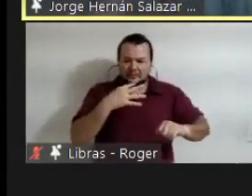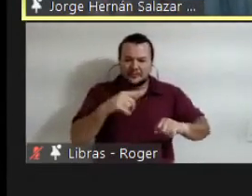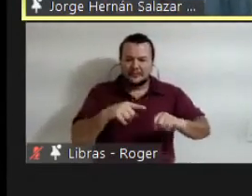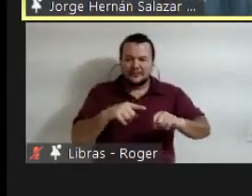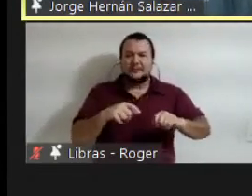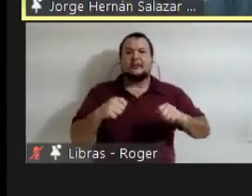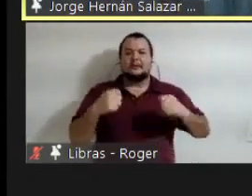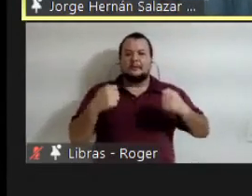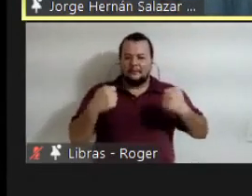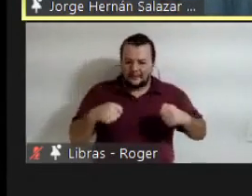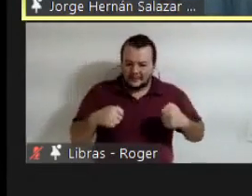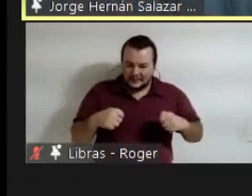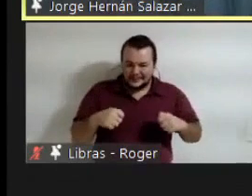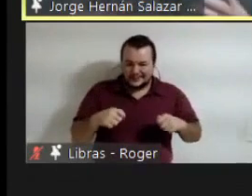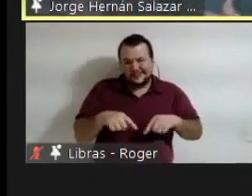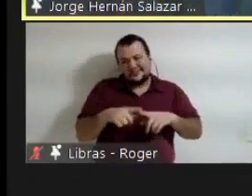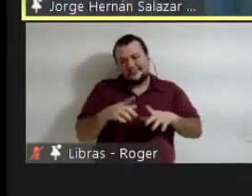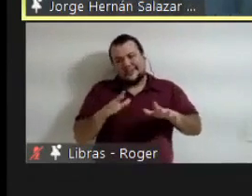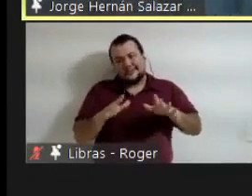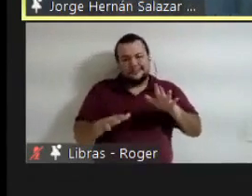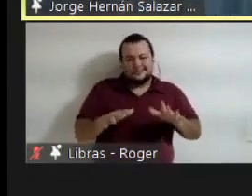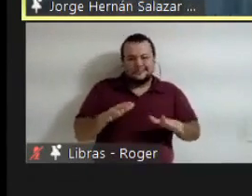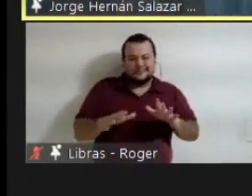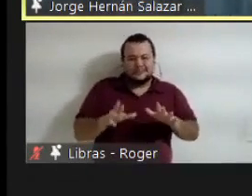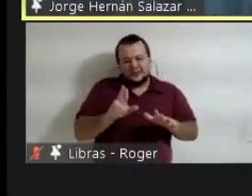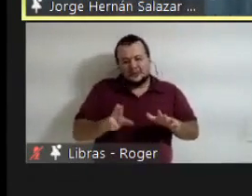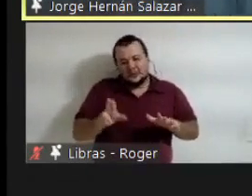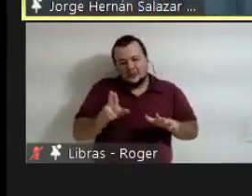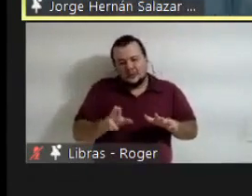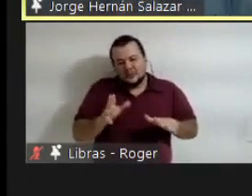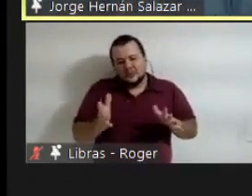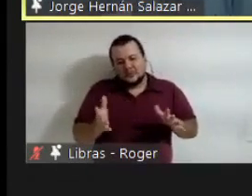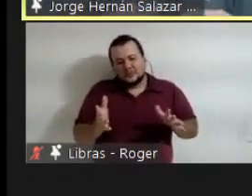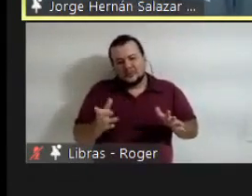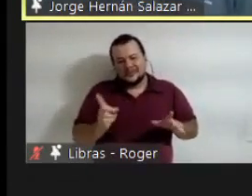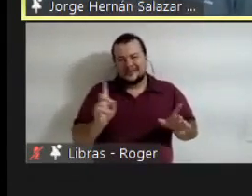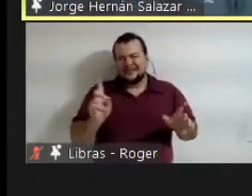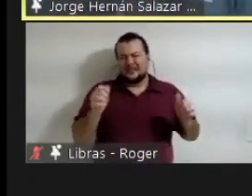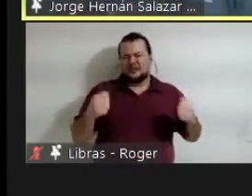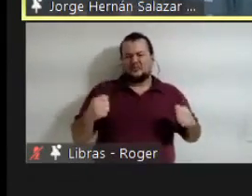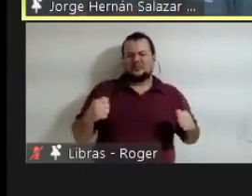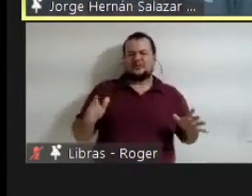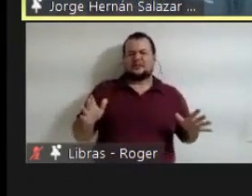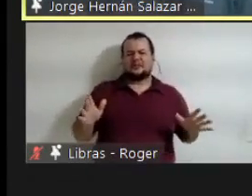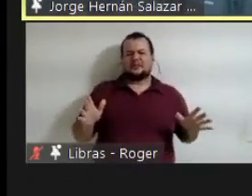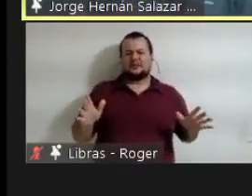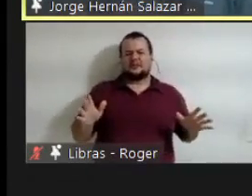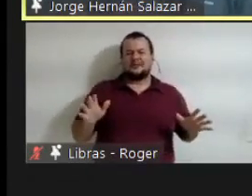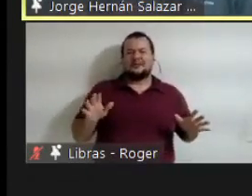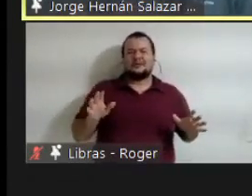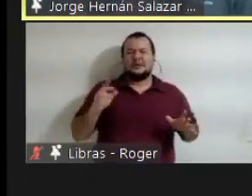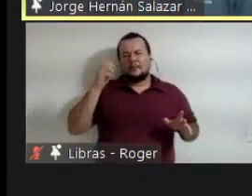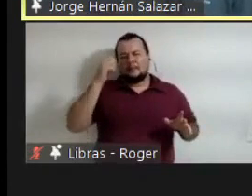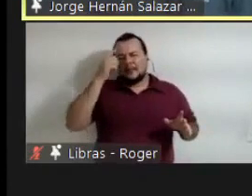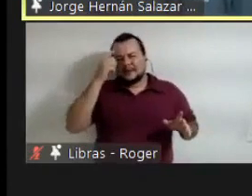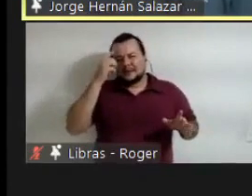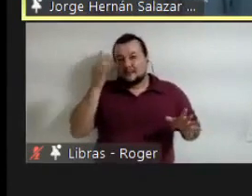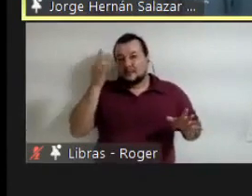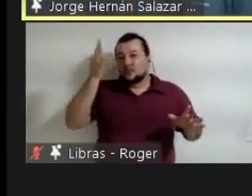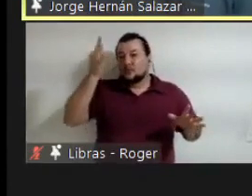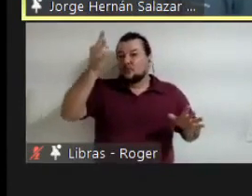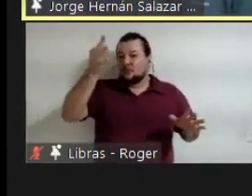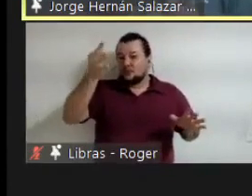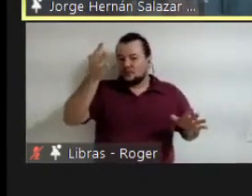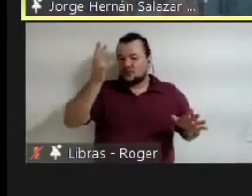porque estamos suponendo que no futuro as respostas actuales vão seguir sendo válidas. Isso é